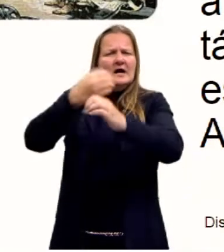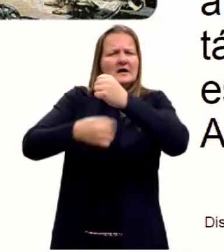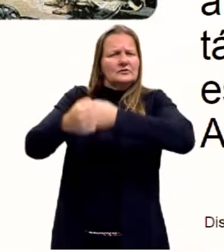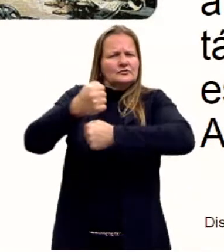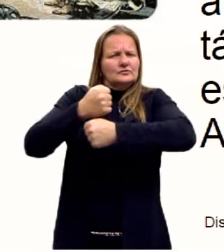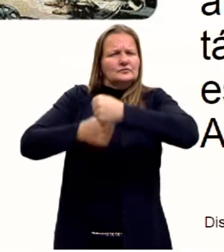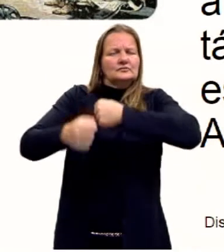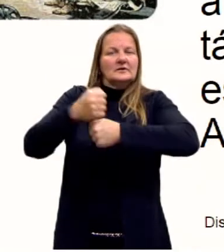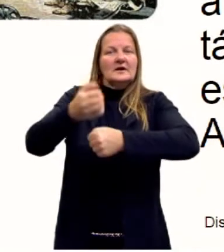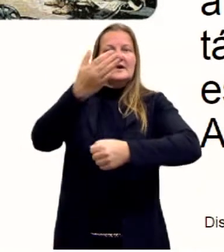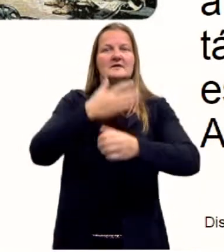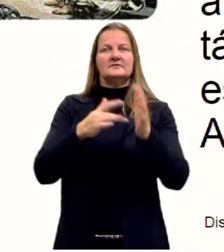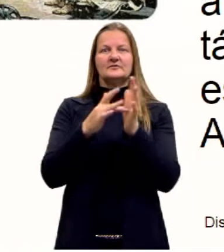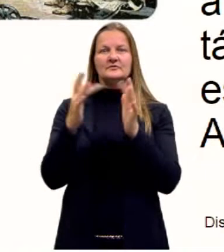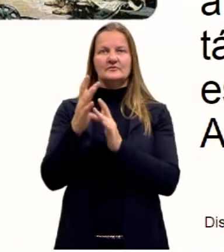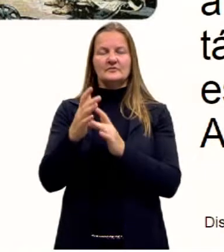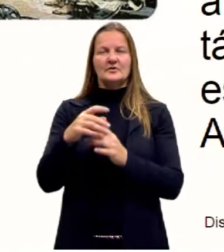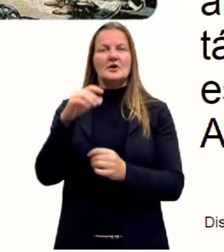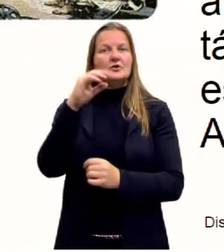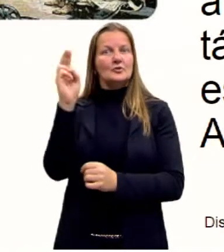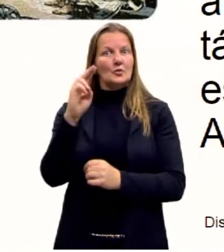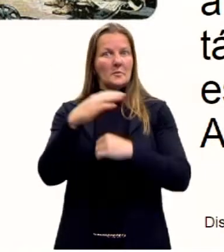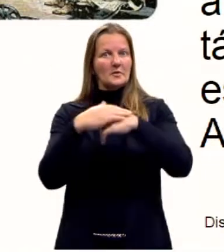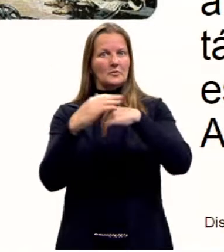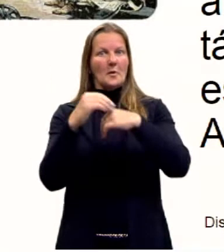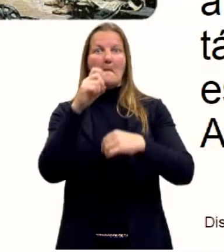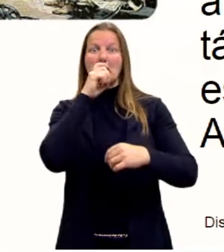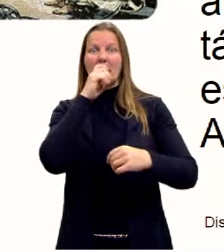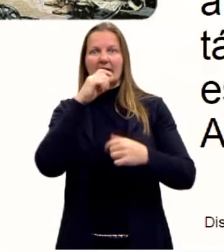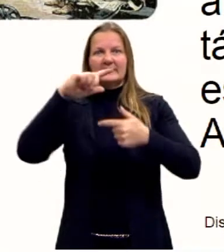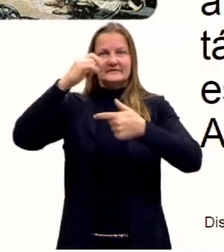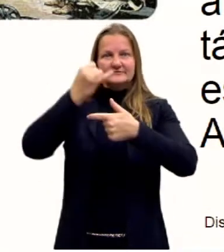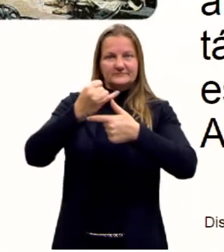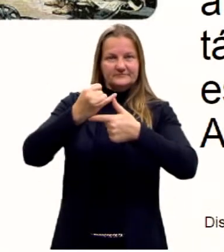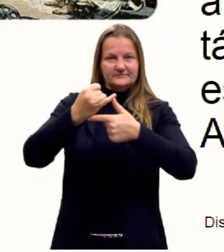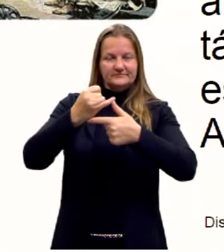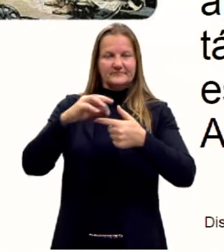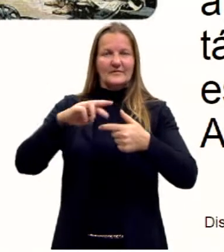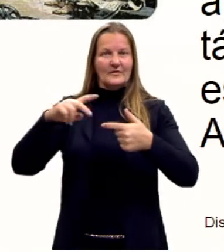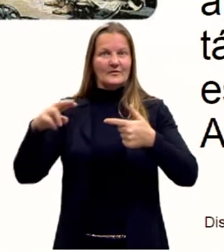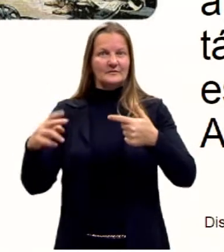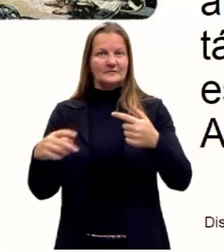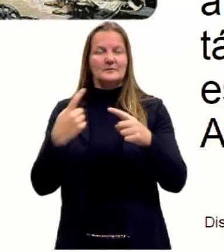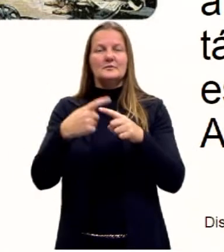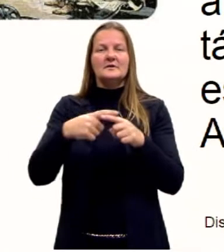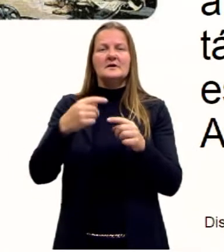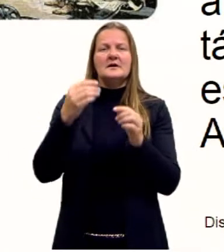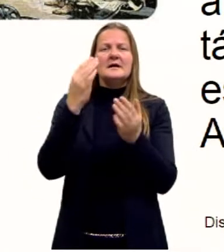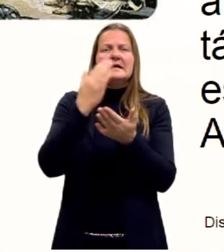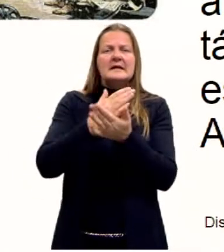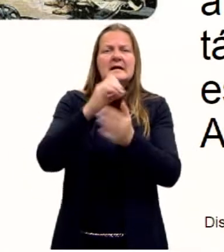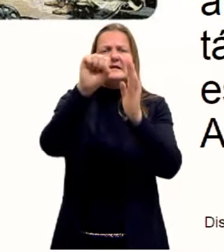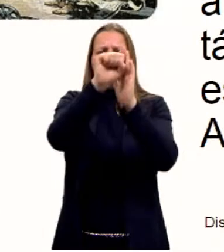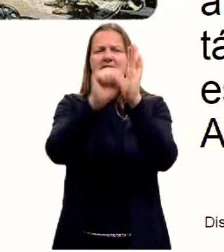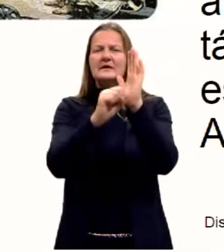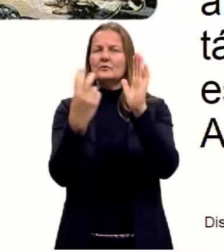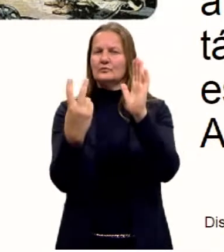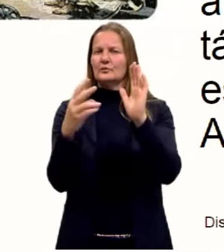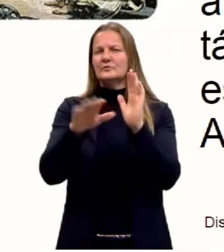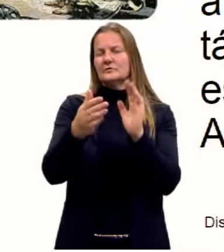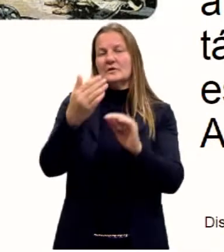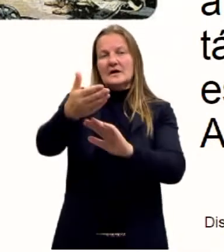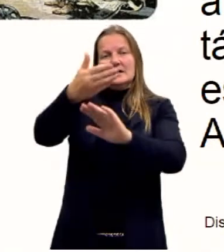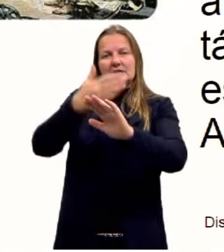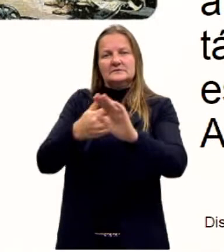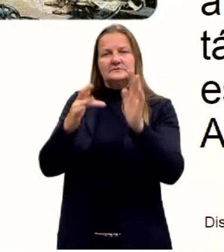ganhou o direito, então, de ser chamado o pai da trigonometria, pois na segunda metade do século II antes